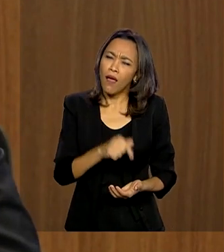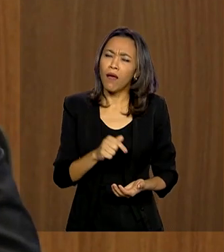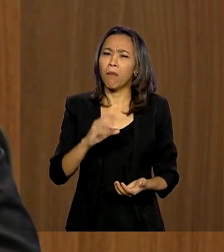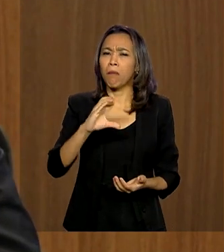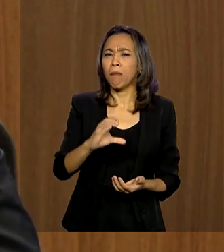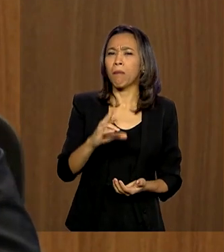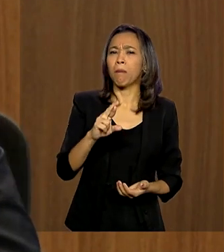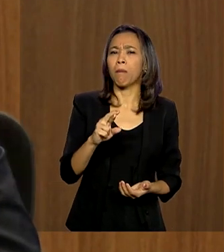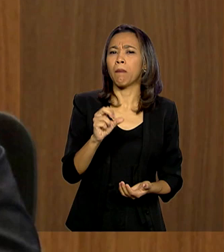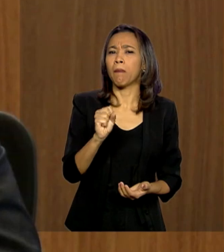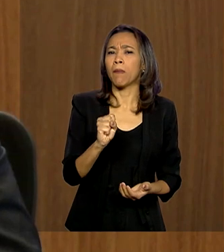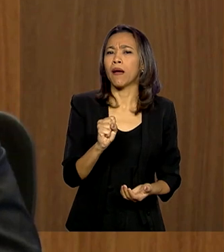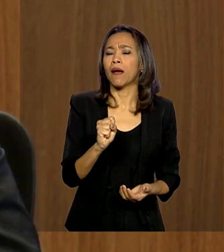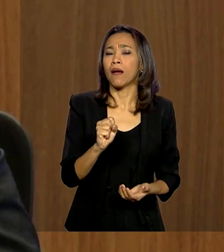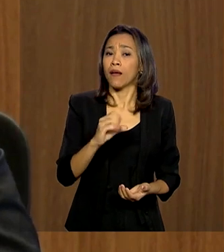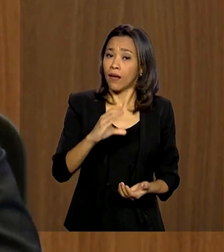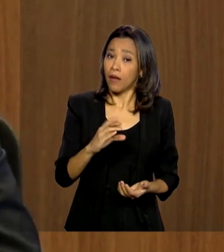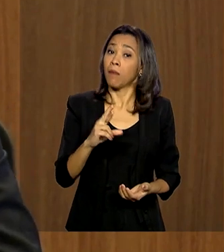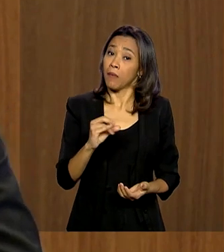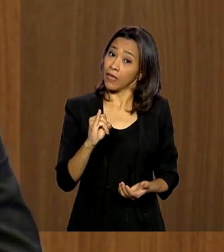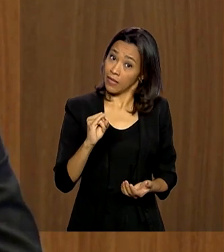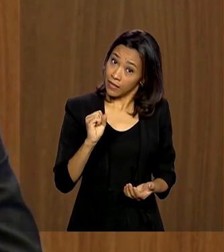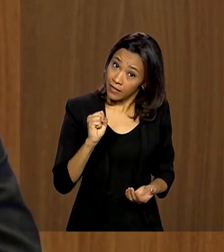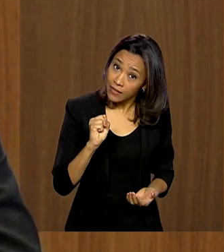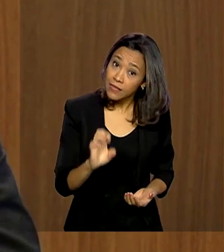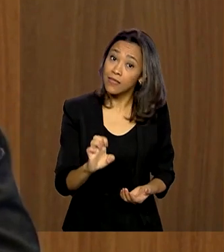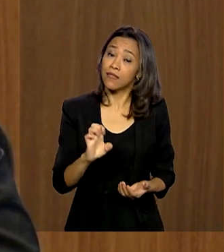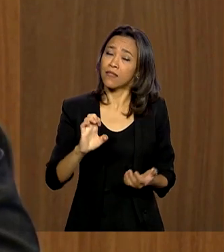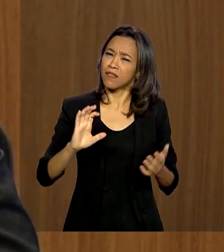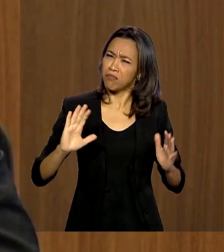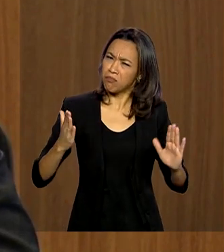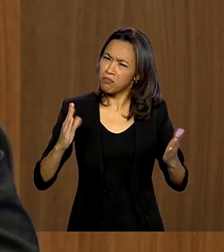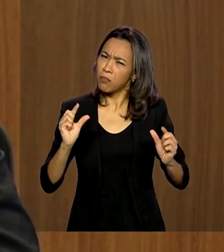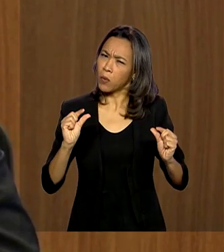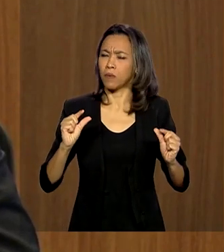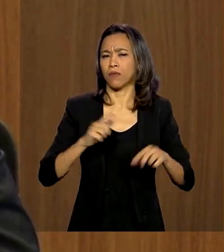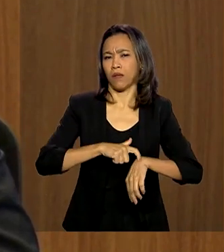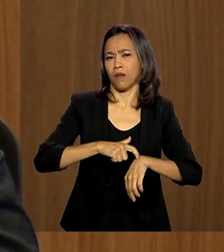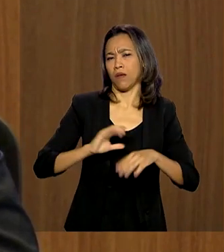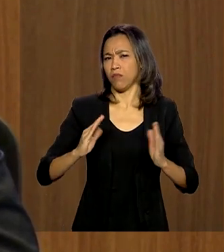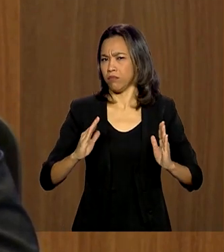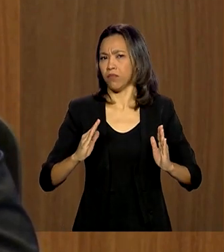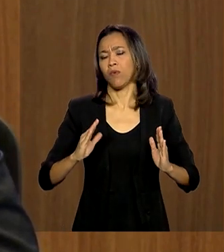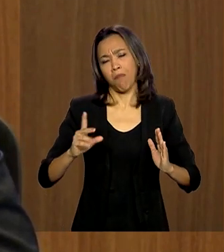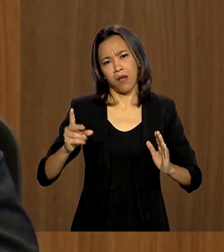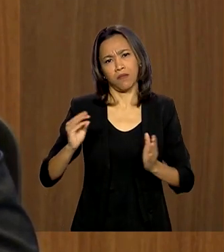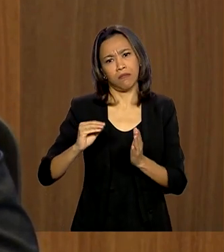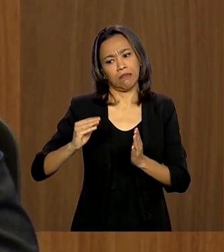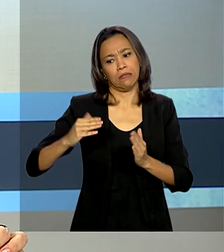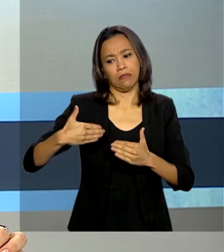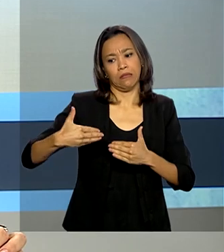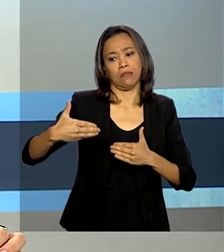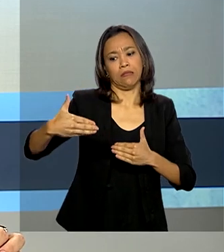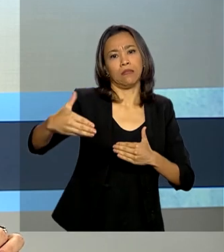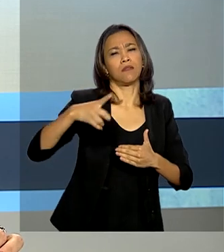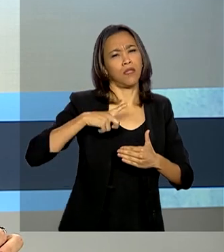temporária, então nós temos ainda um período longo no resto do ano.